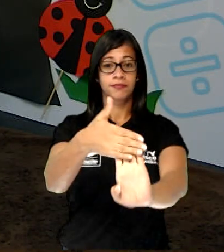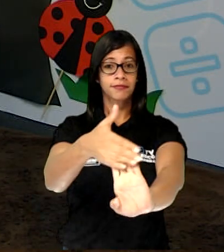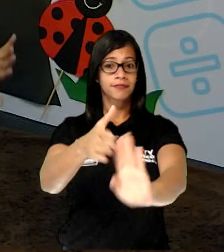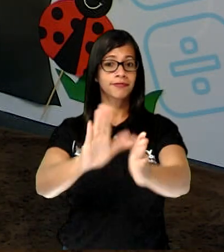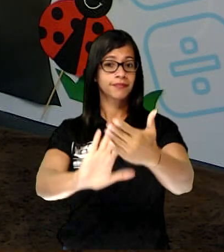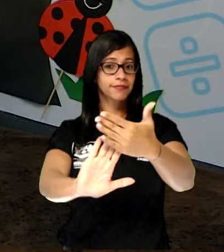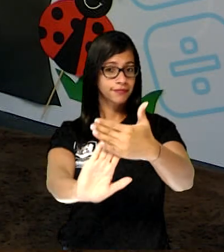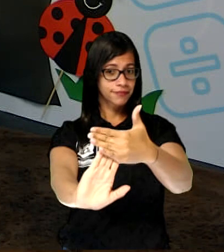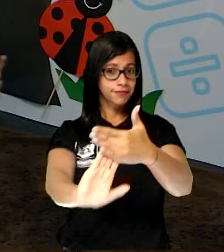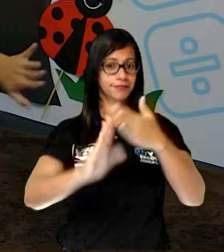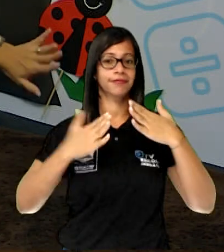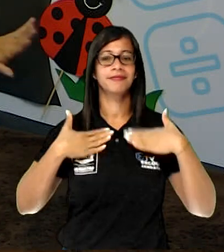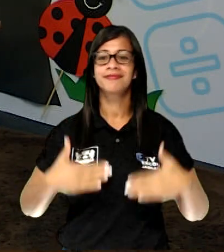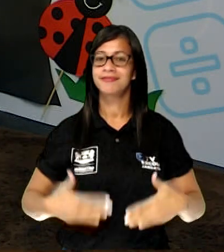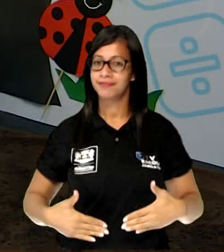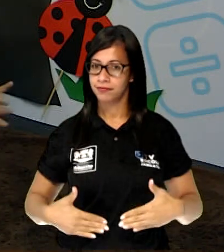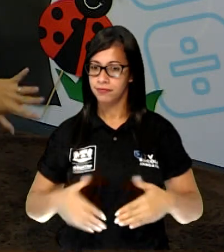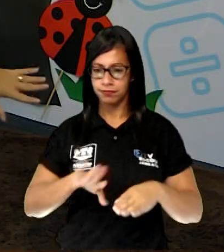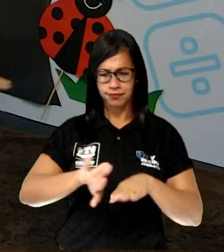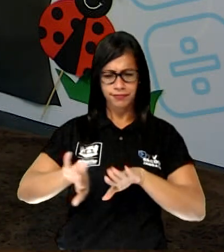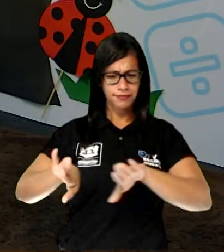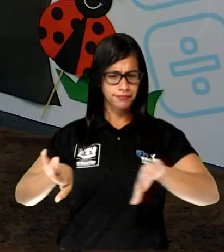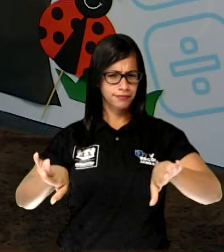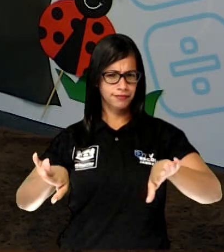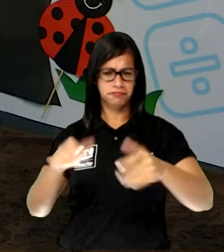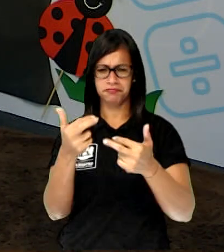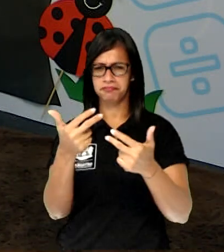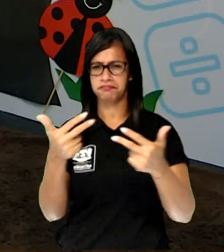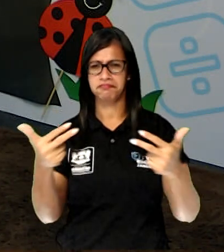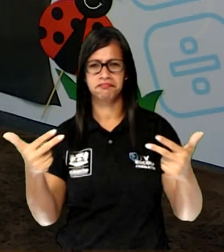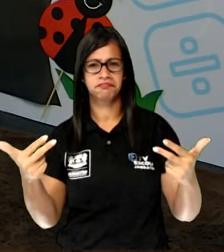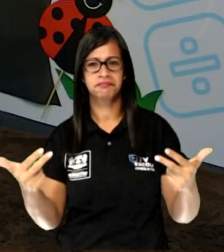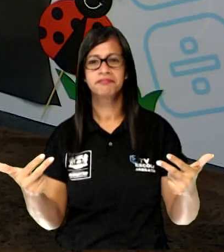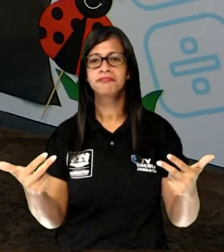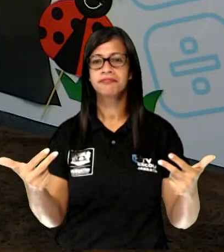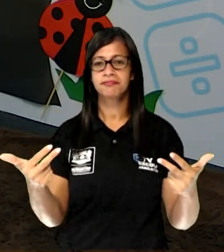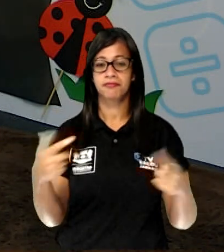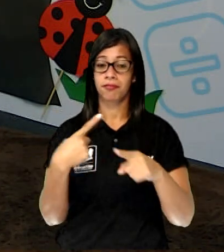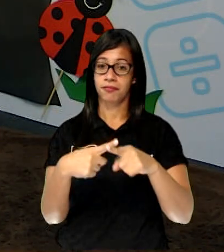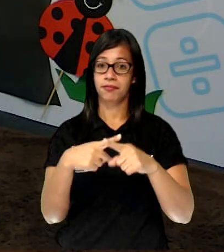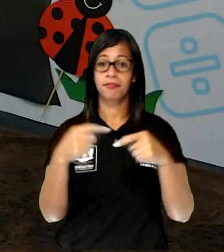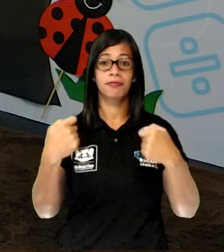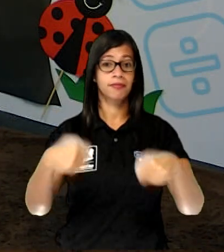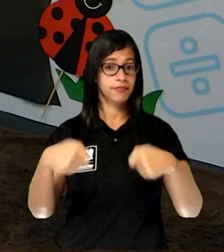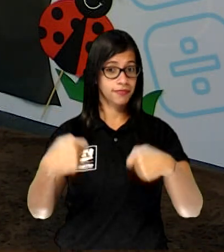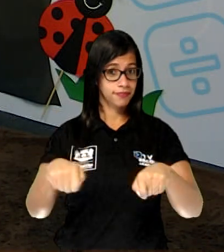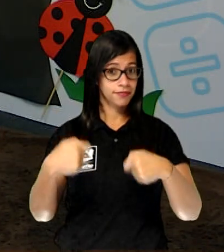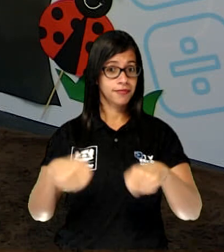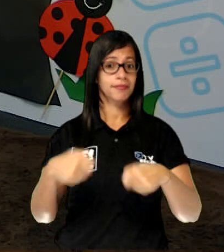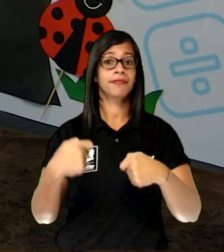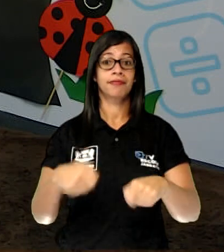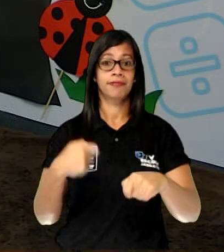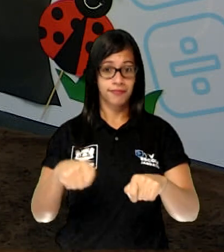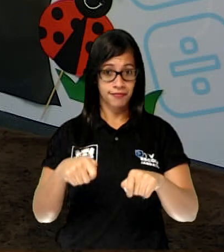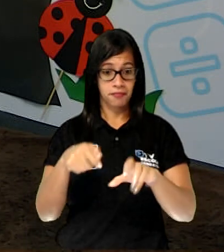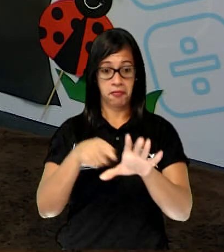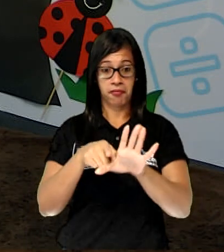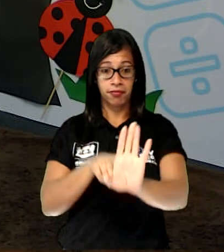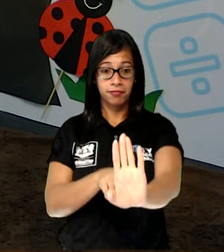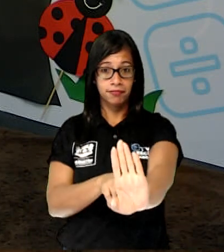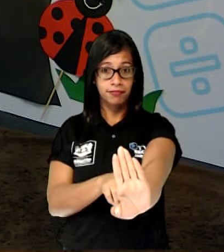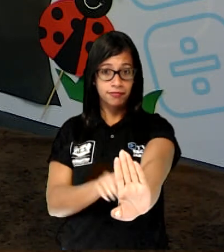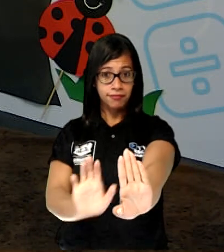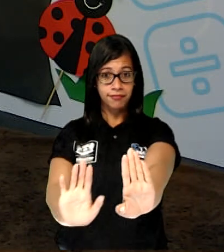Afasta aí se tiver algum objeto, algum móvel, porque vocês vão precisar esticar as perninhas,